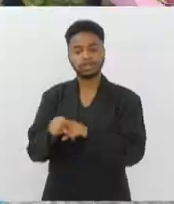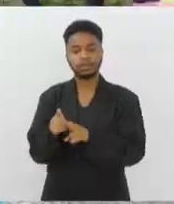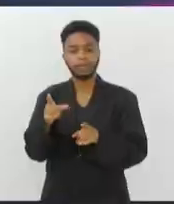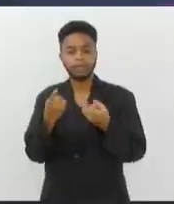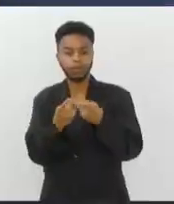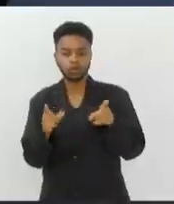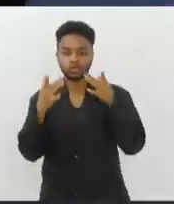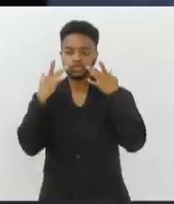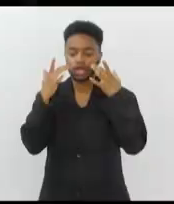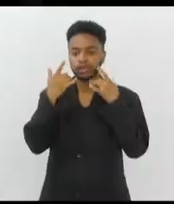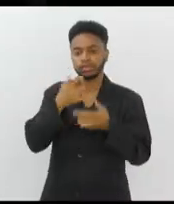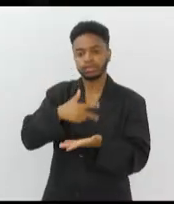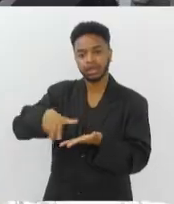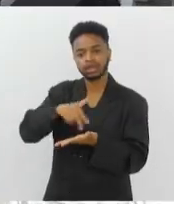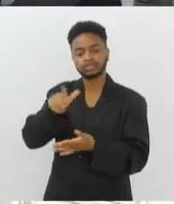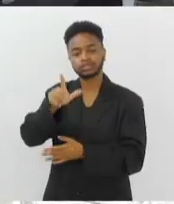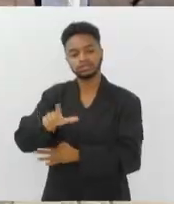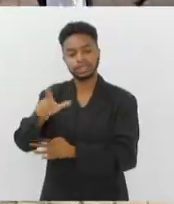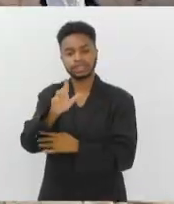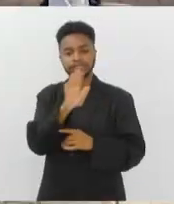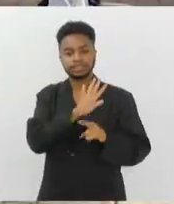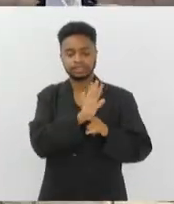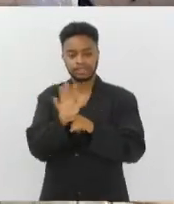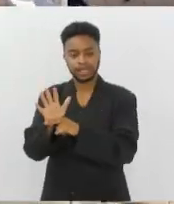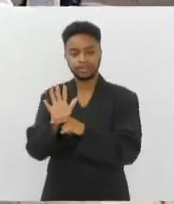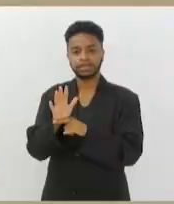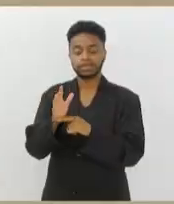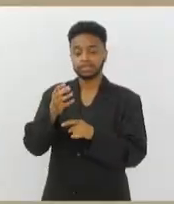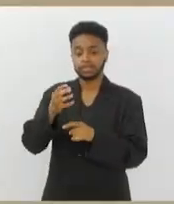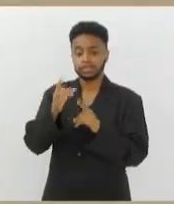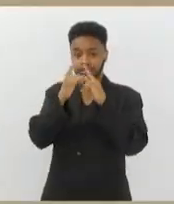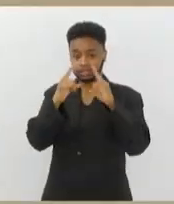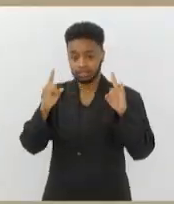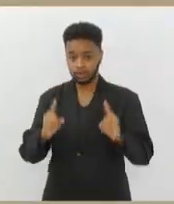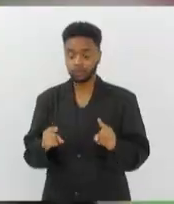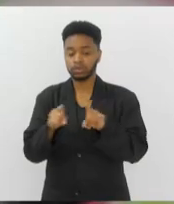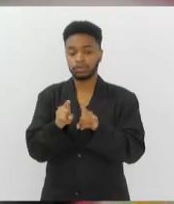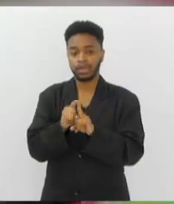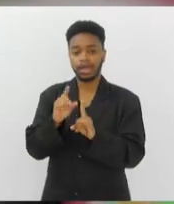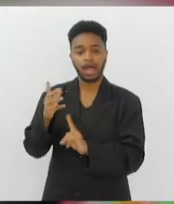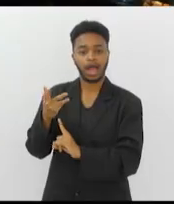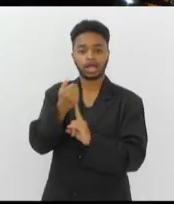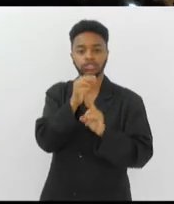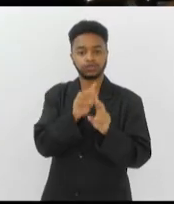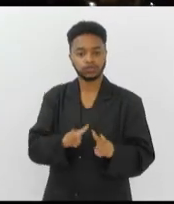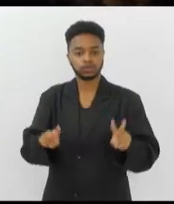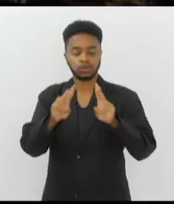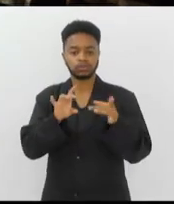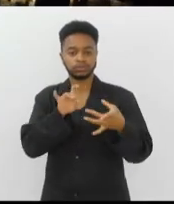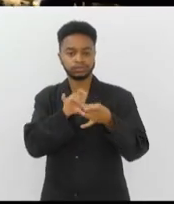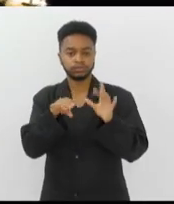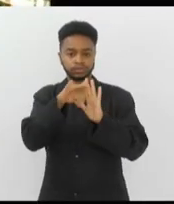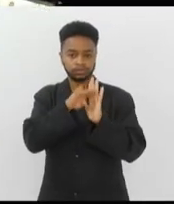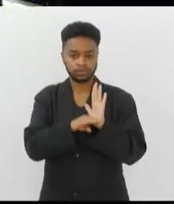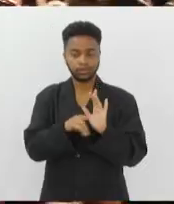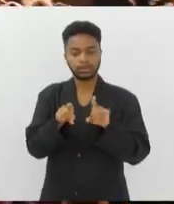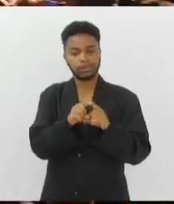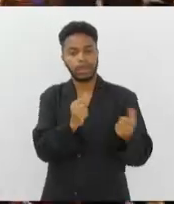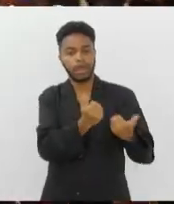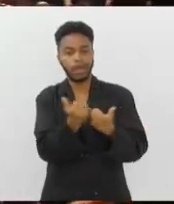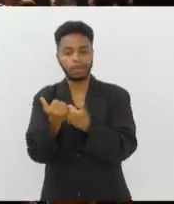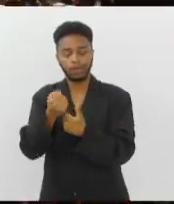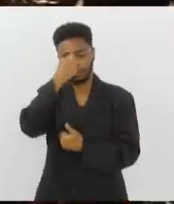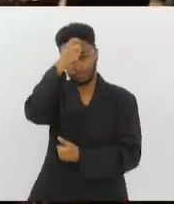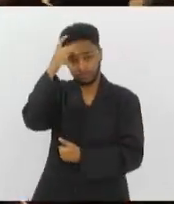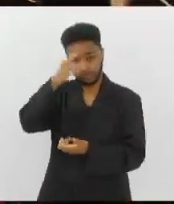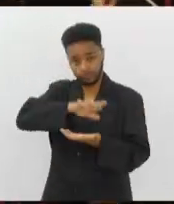teatro, dança, literatura, cinema, circo e artes visuais fazem parte da programação do evento, realizado com apoio das prefeituras e